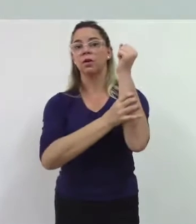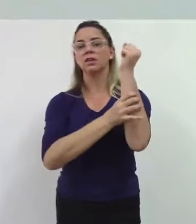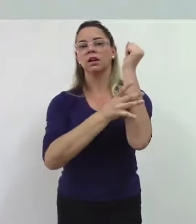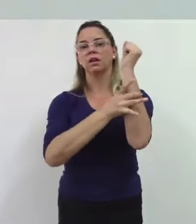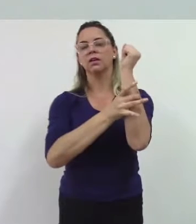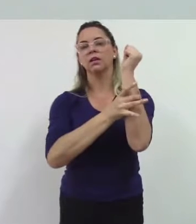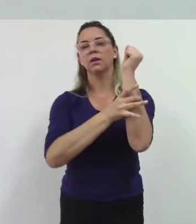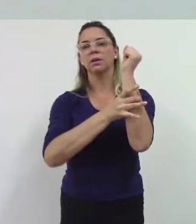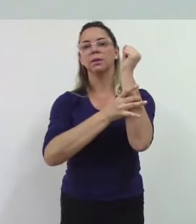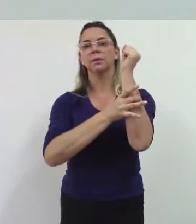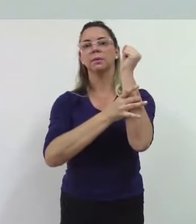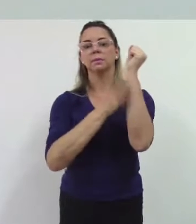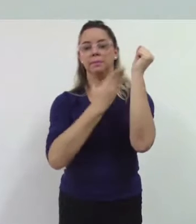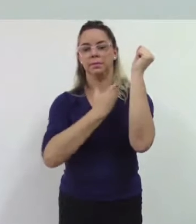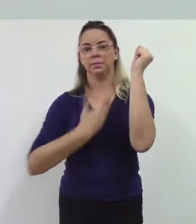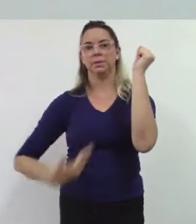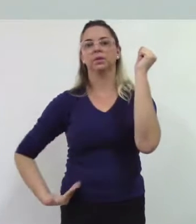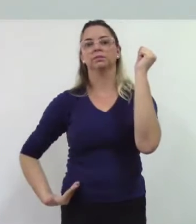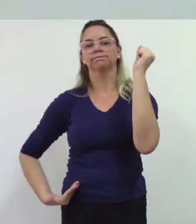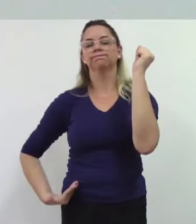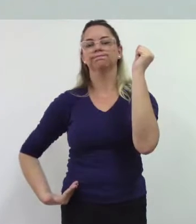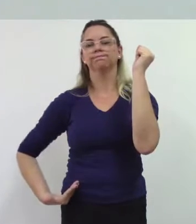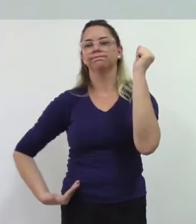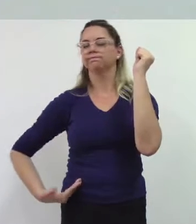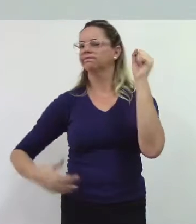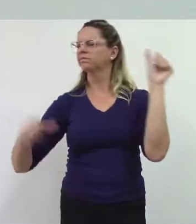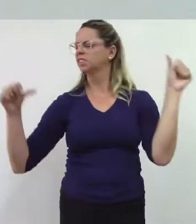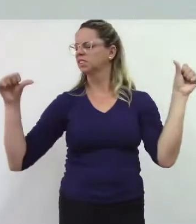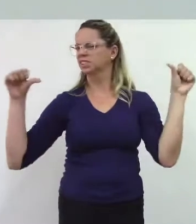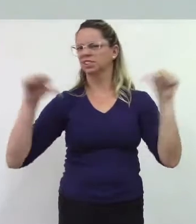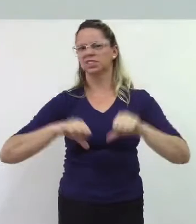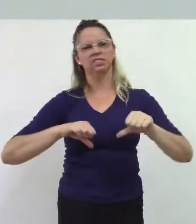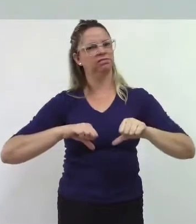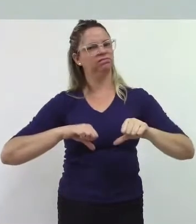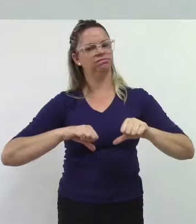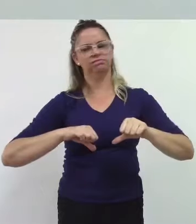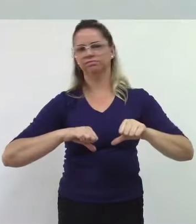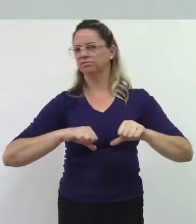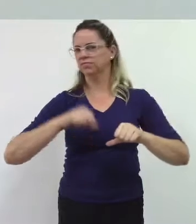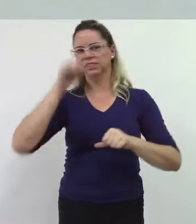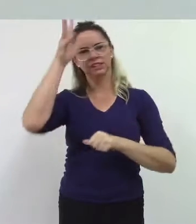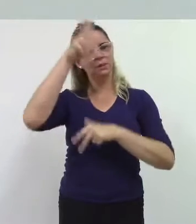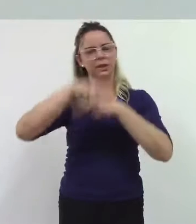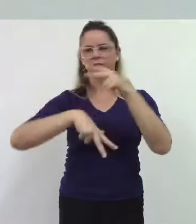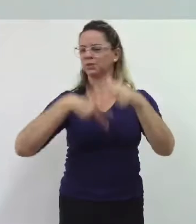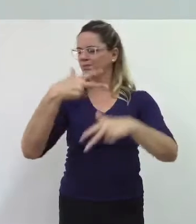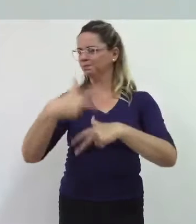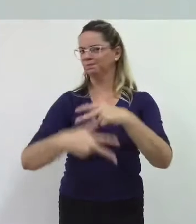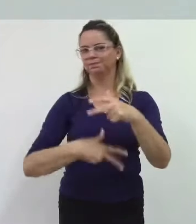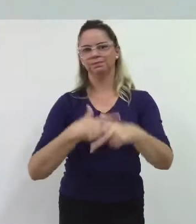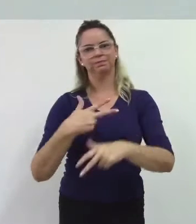tão absurdo, São Bento Duna, a questão de roubo,